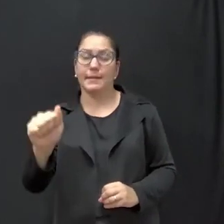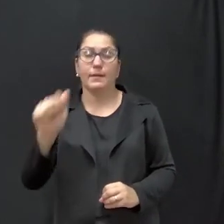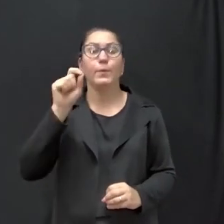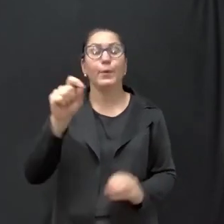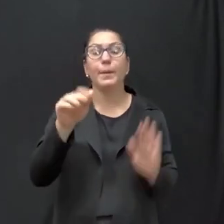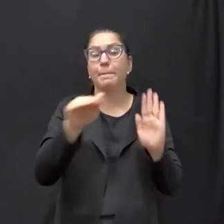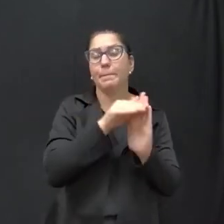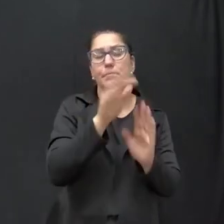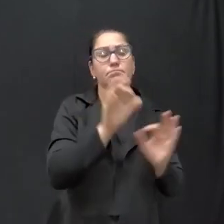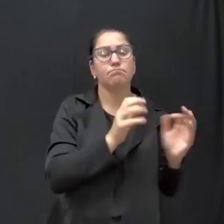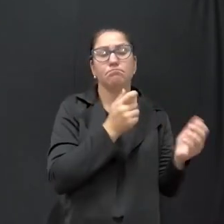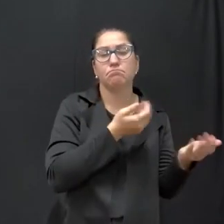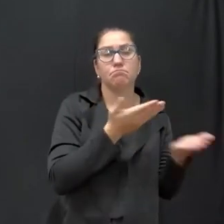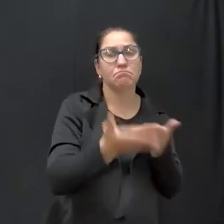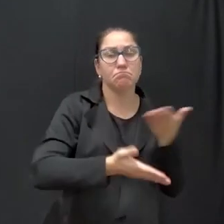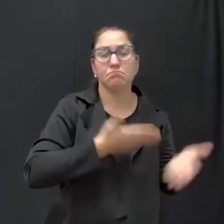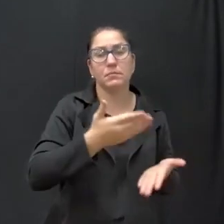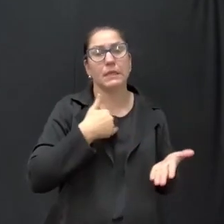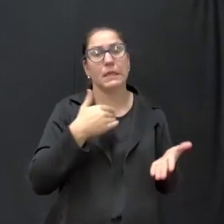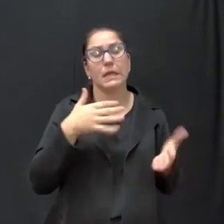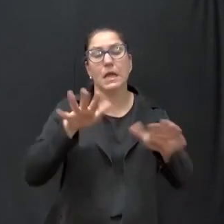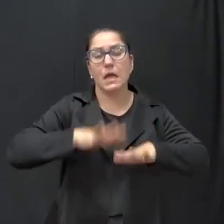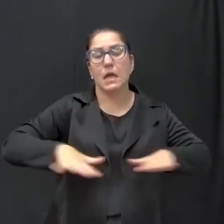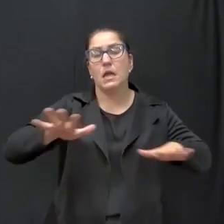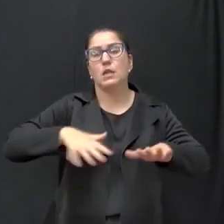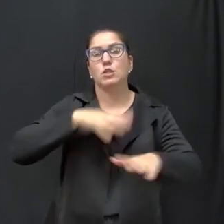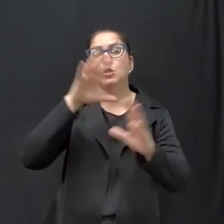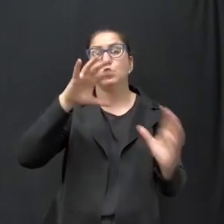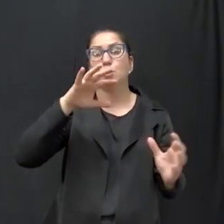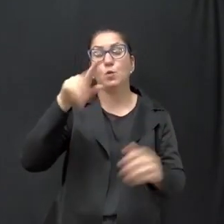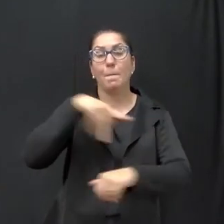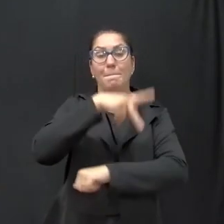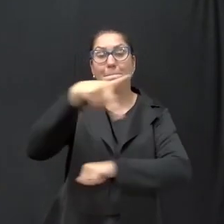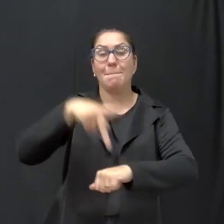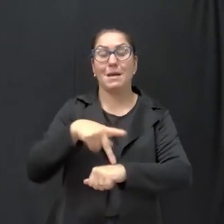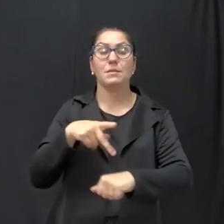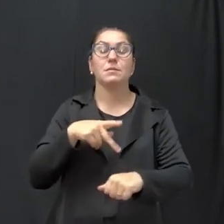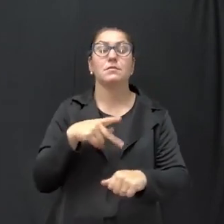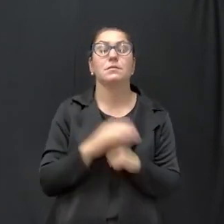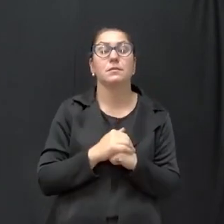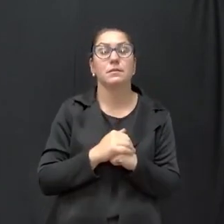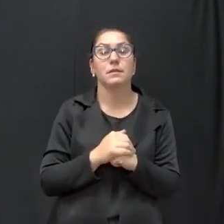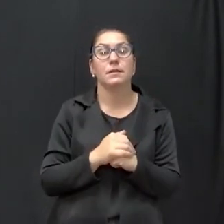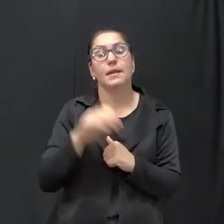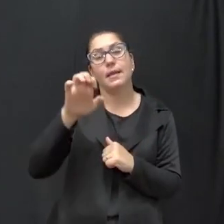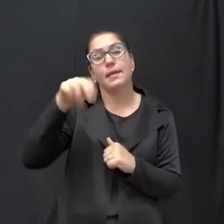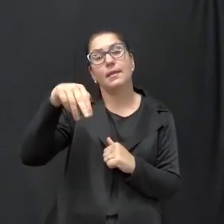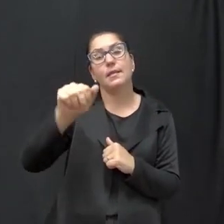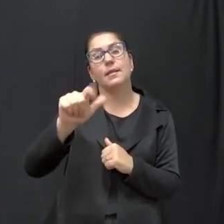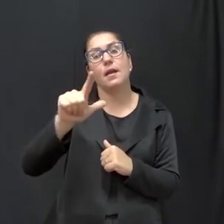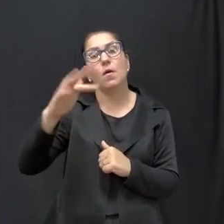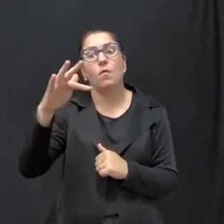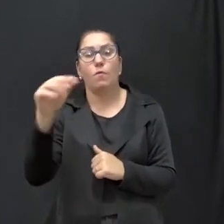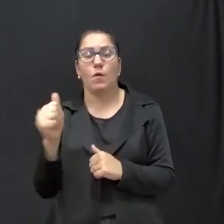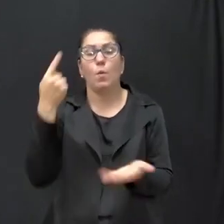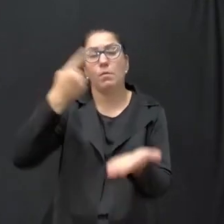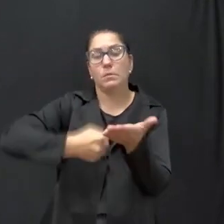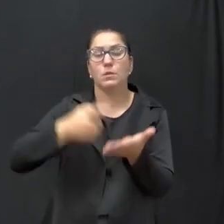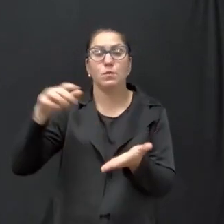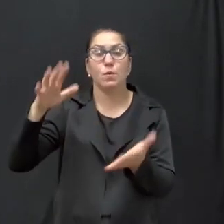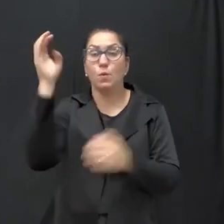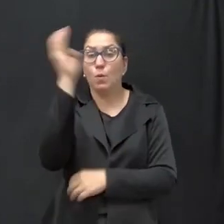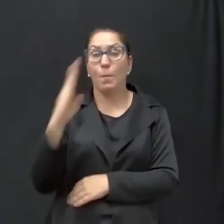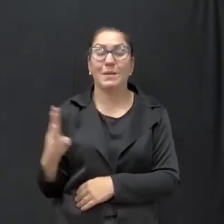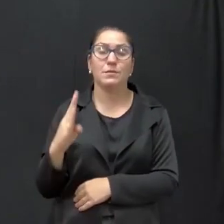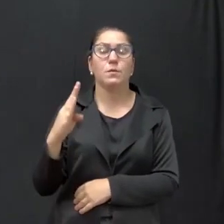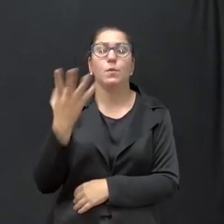Designa articuladores da Rede Nacional de Articulação, de Gestão, Formação e Mobilização, Renalfa, do Compromisso Nacional de Criança